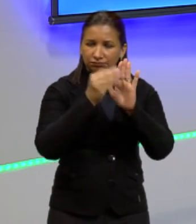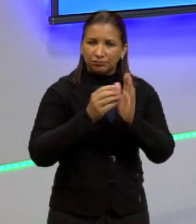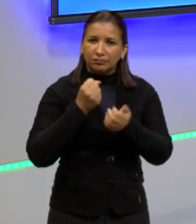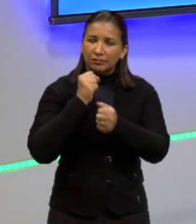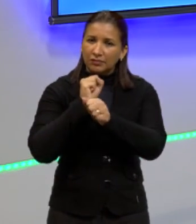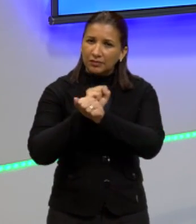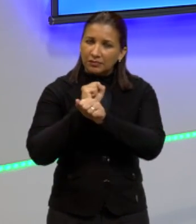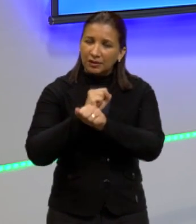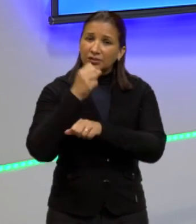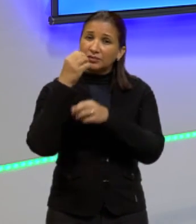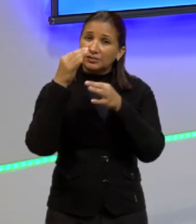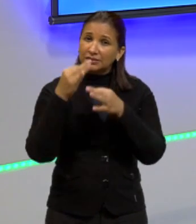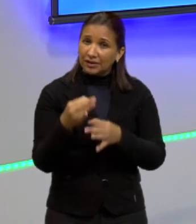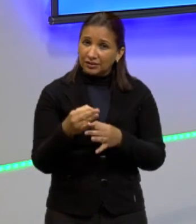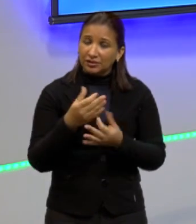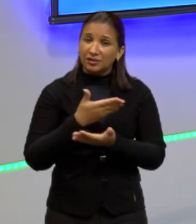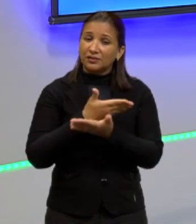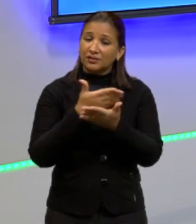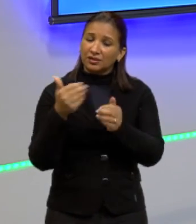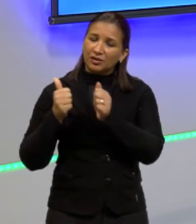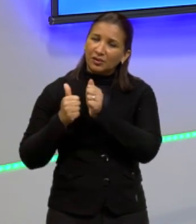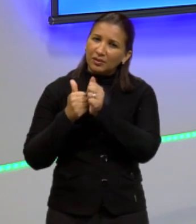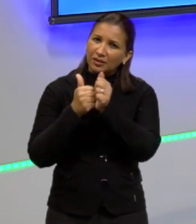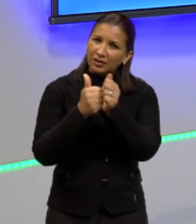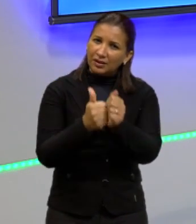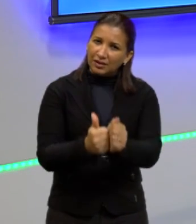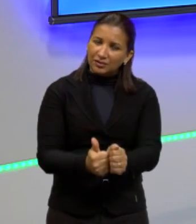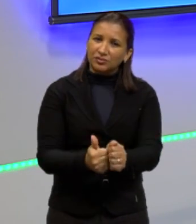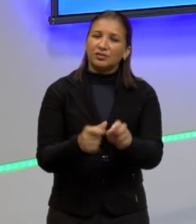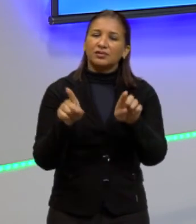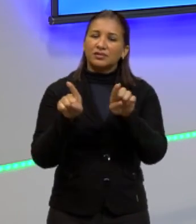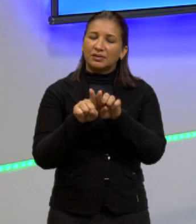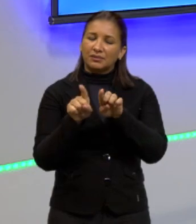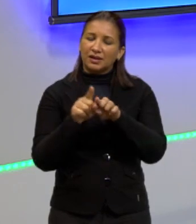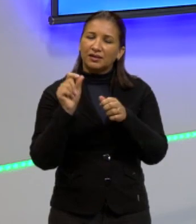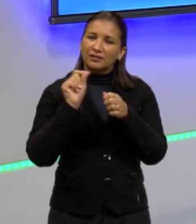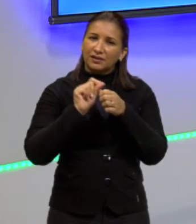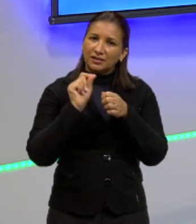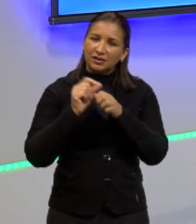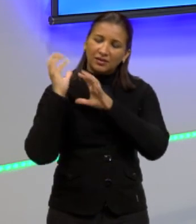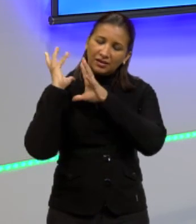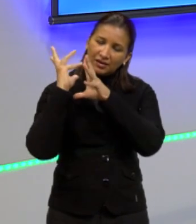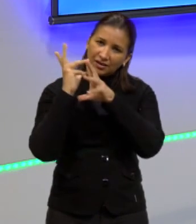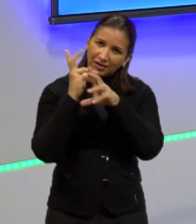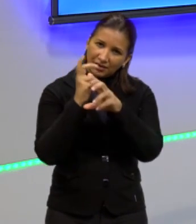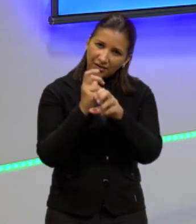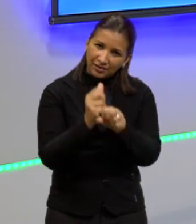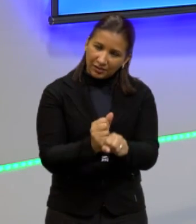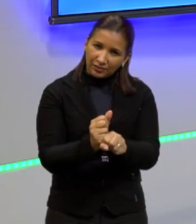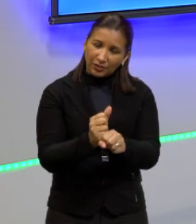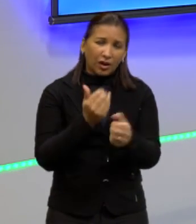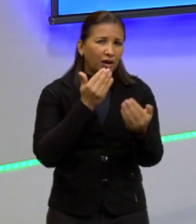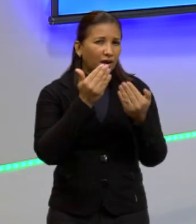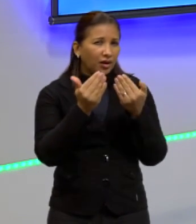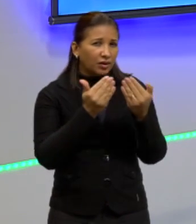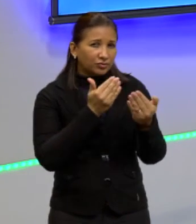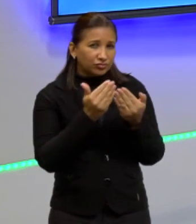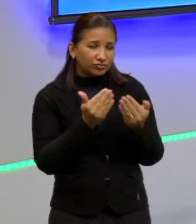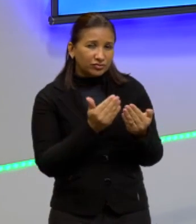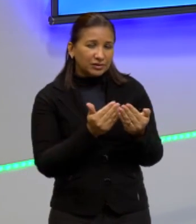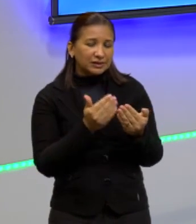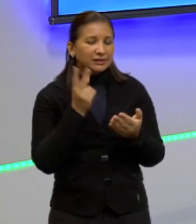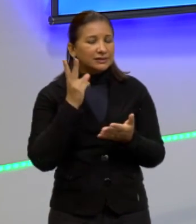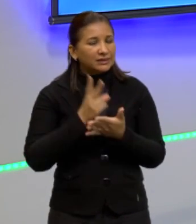esteja tudo certo que vocês estejam acompanhando que estejam fazendo as suas revisões e dúvidas a gente